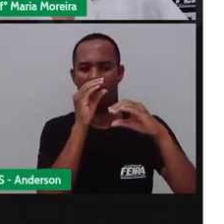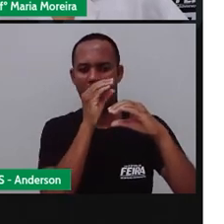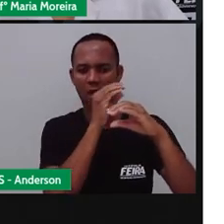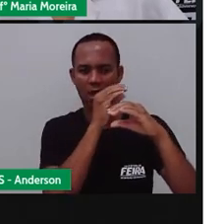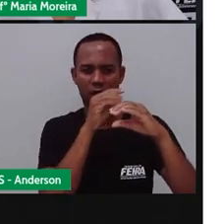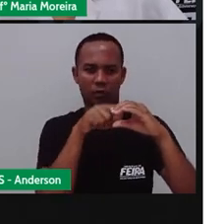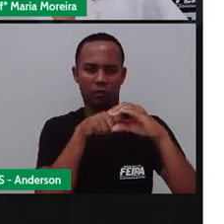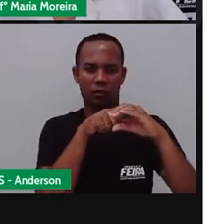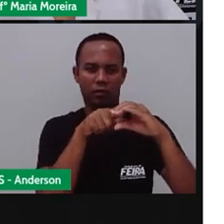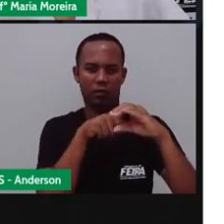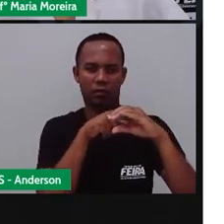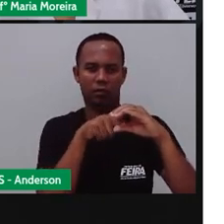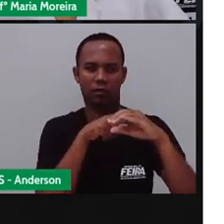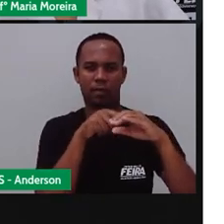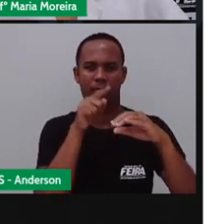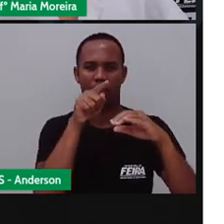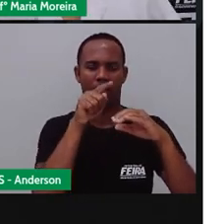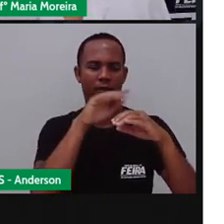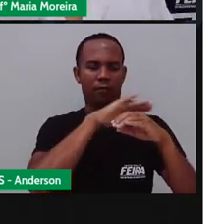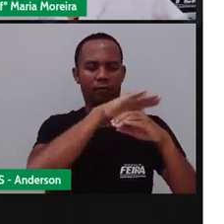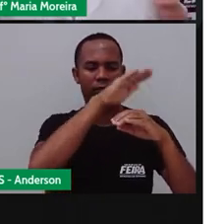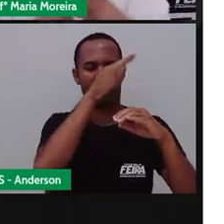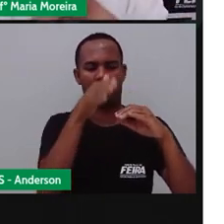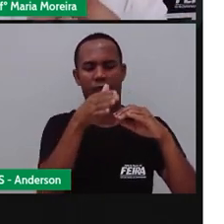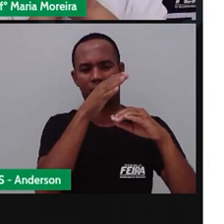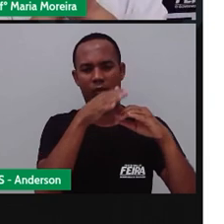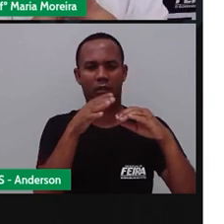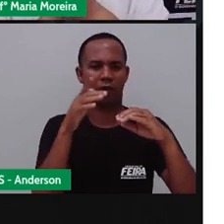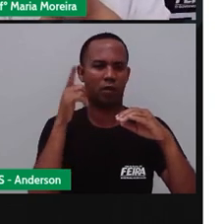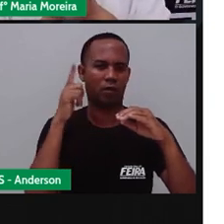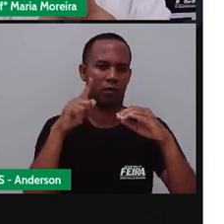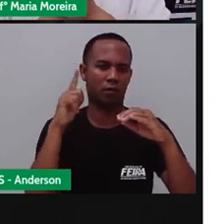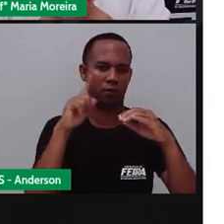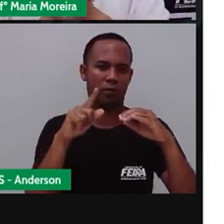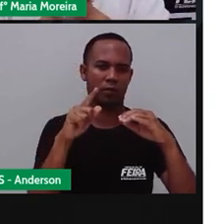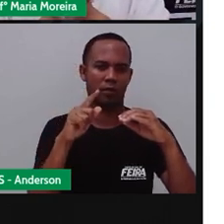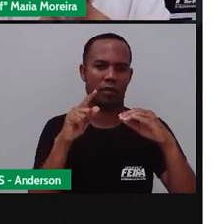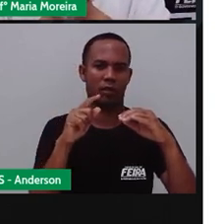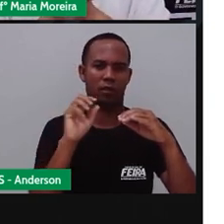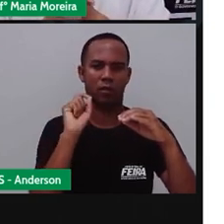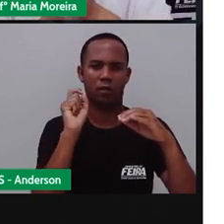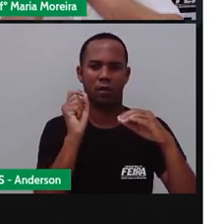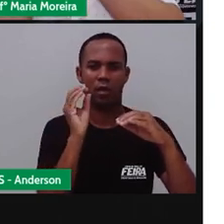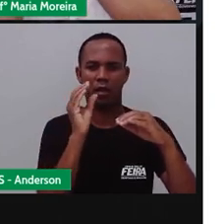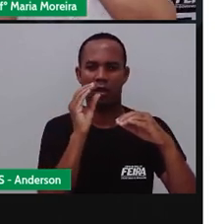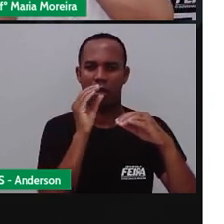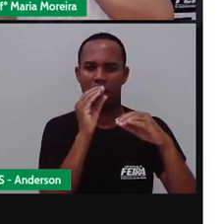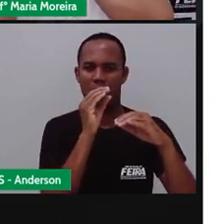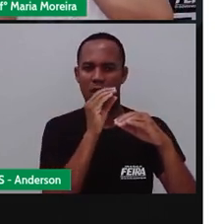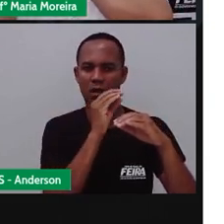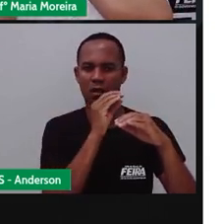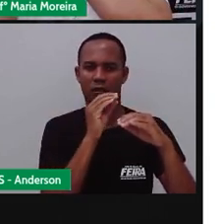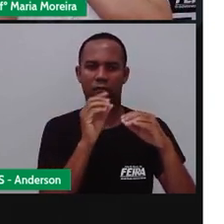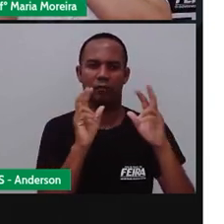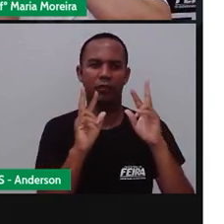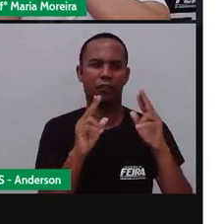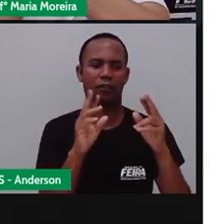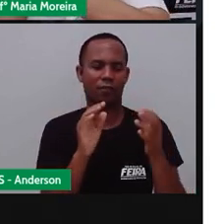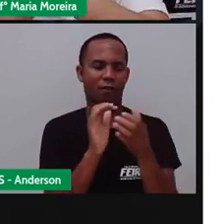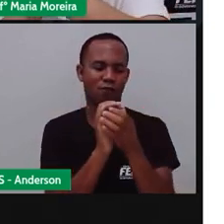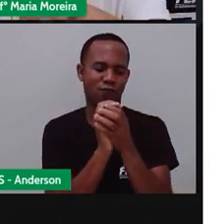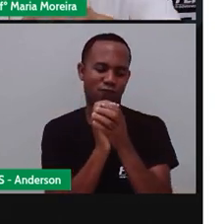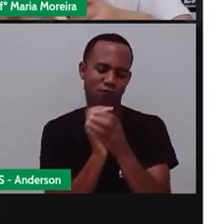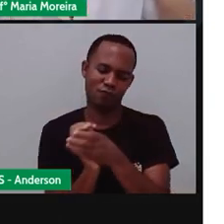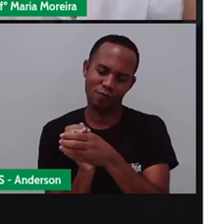centro, eles conseguissem guardar o calor, sabe? Guardasse o calor como se fosse assim, aqui dentro